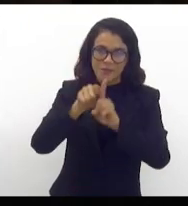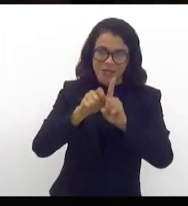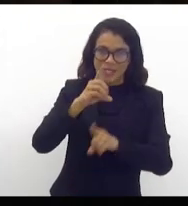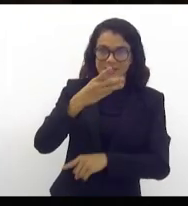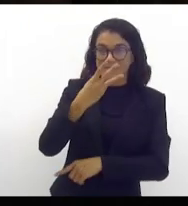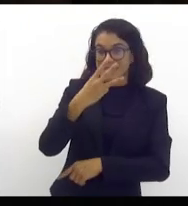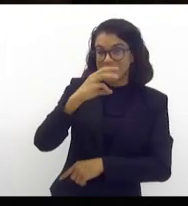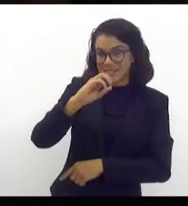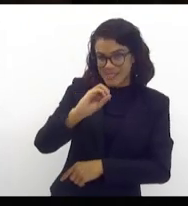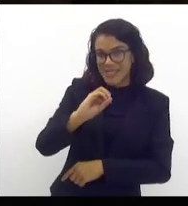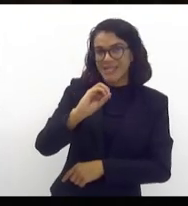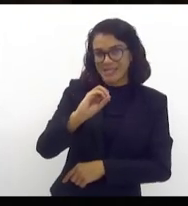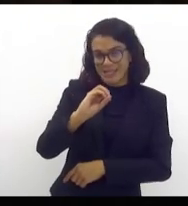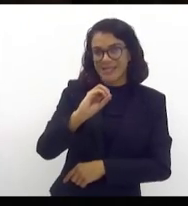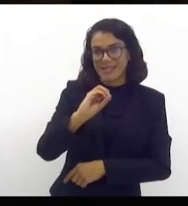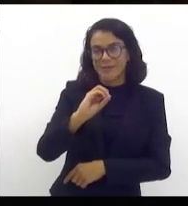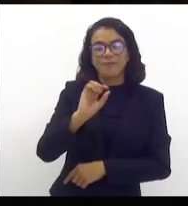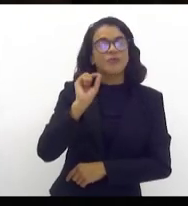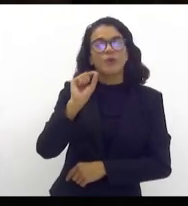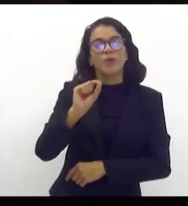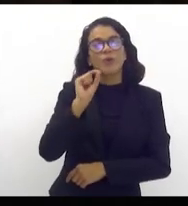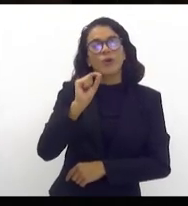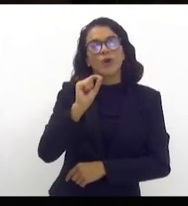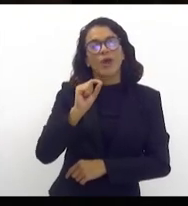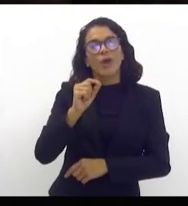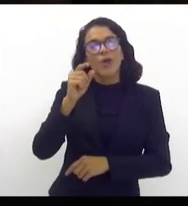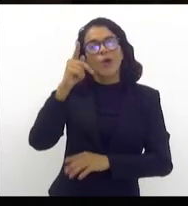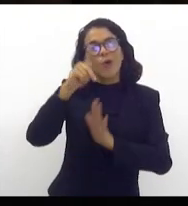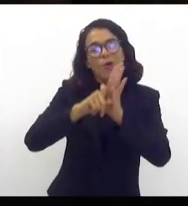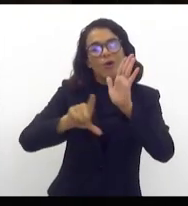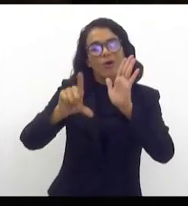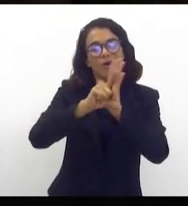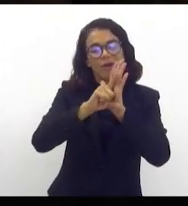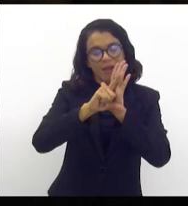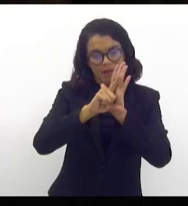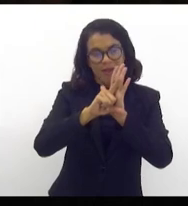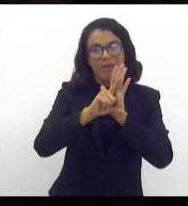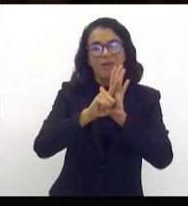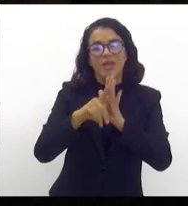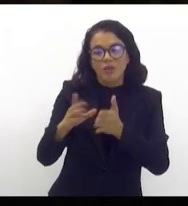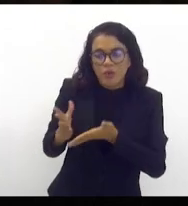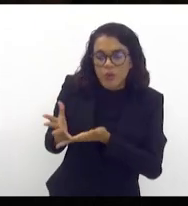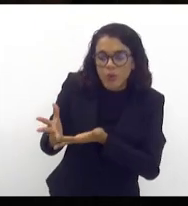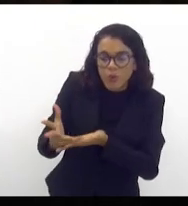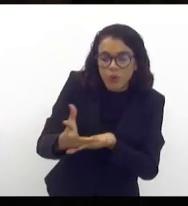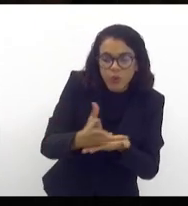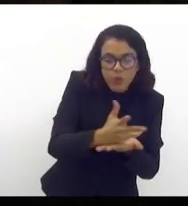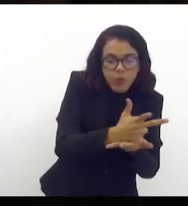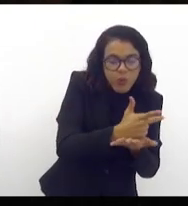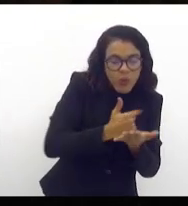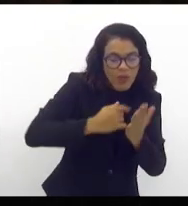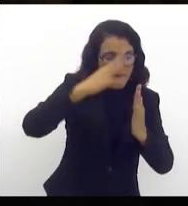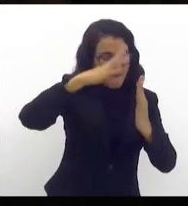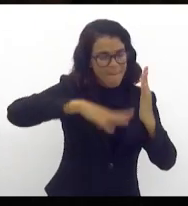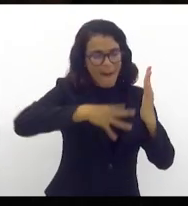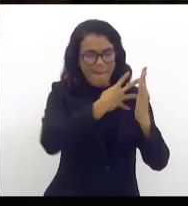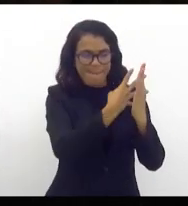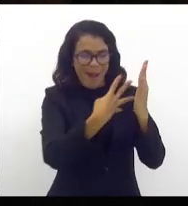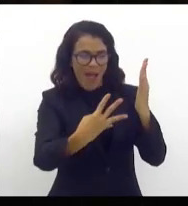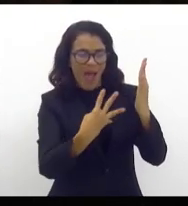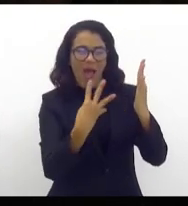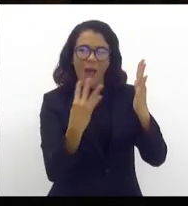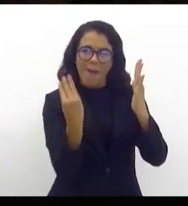os projetos de lei do orçamento para 2024 e o